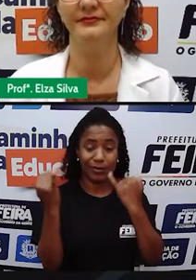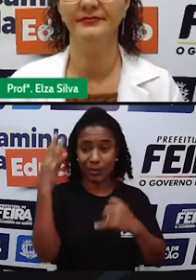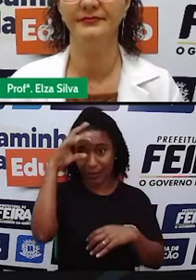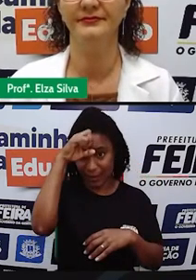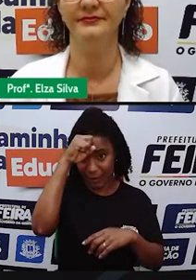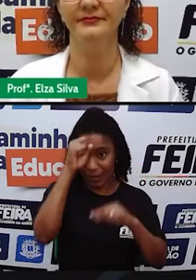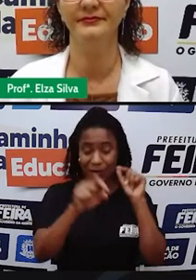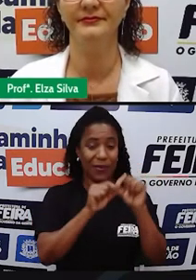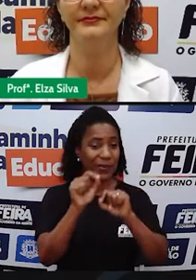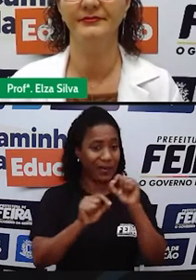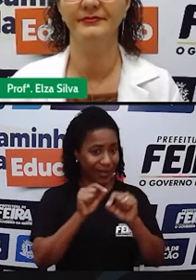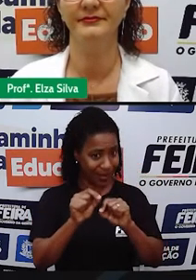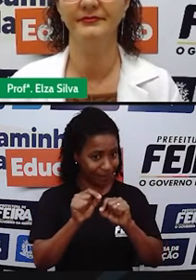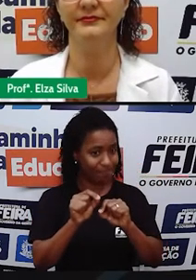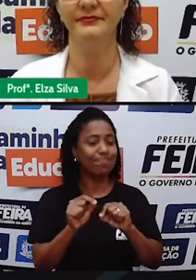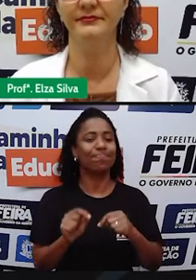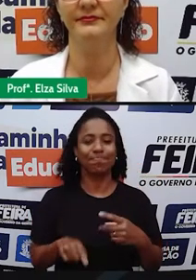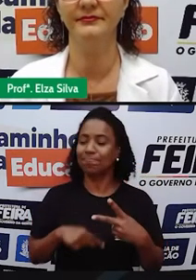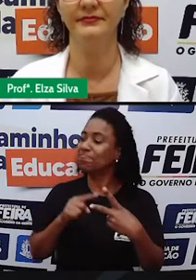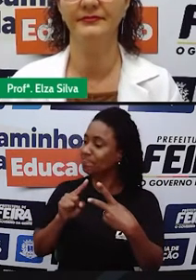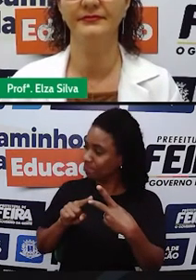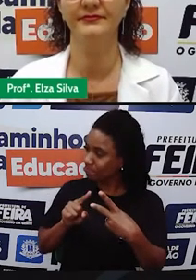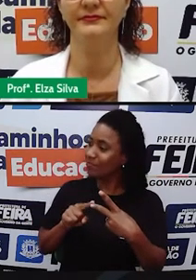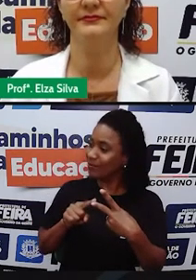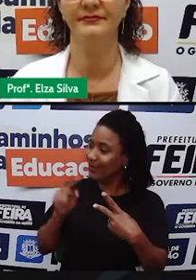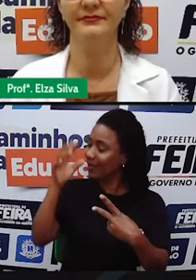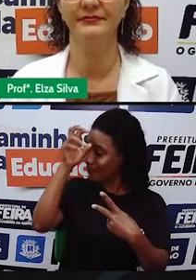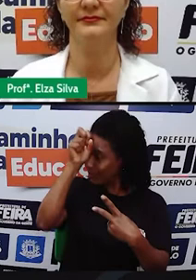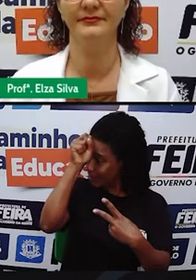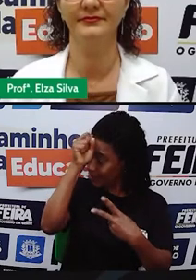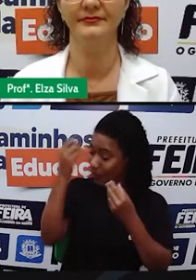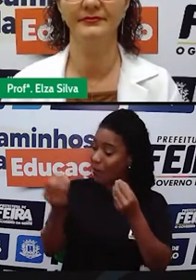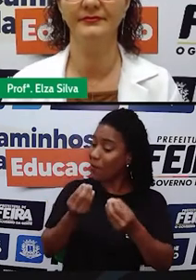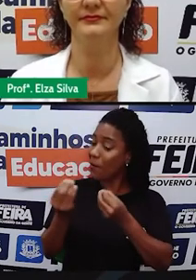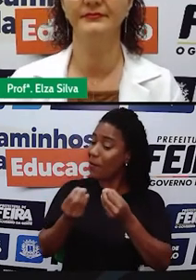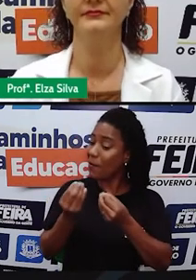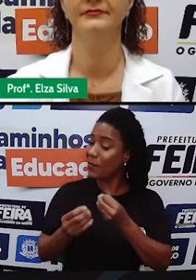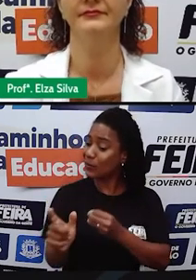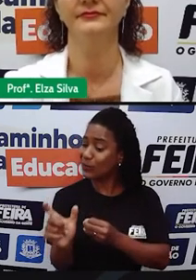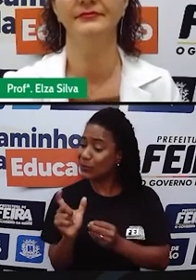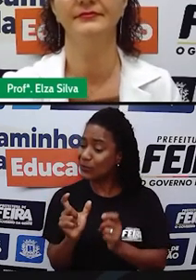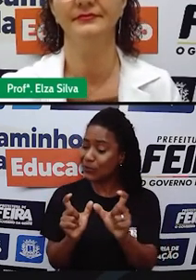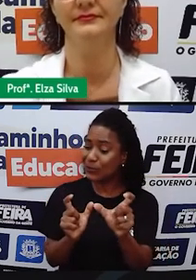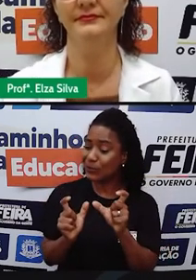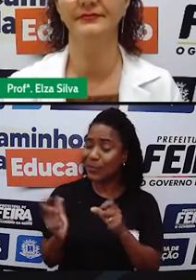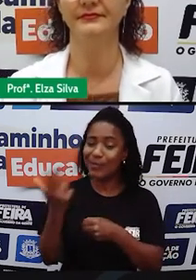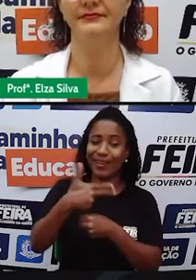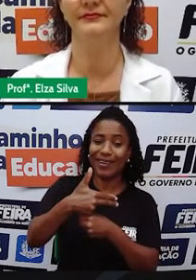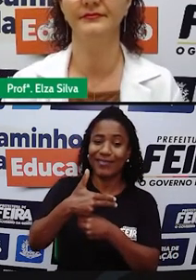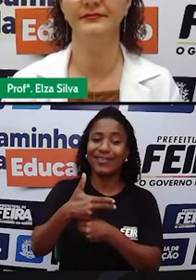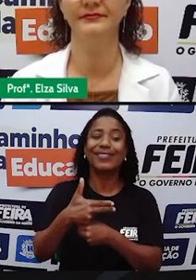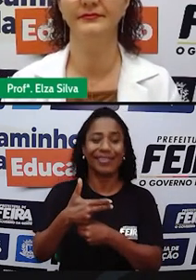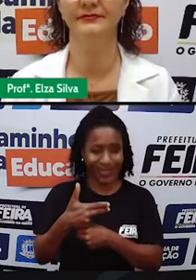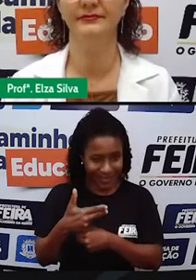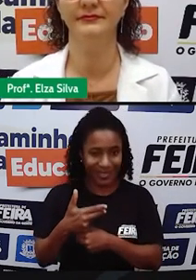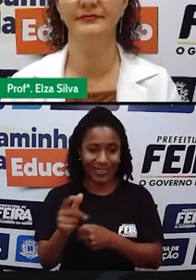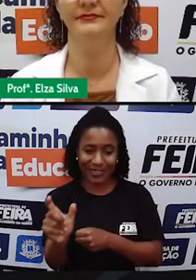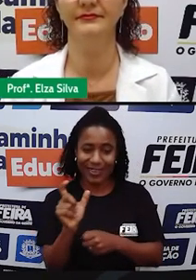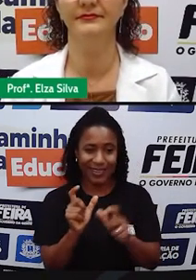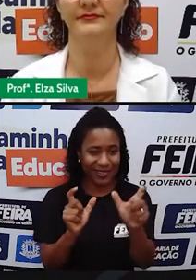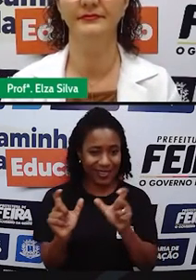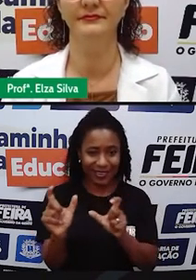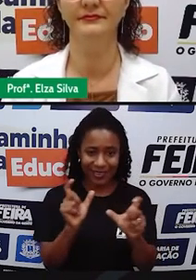Também iremos aprender sobre construir e ampliar um repertório lexical relativo aos temas do nosso